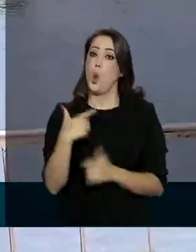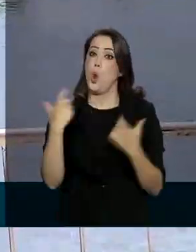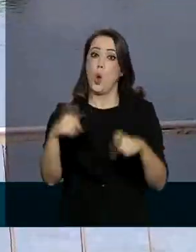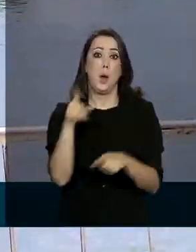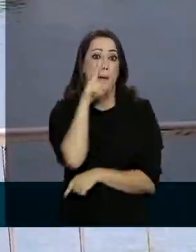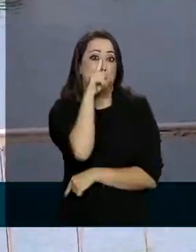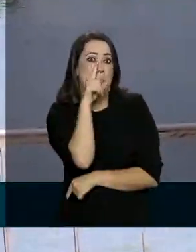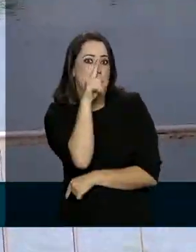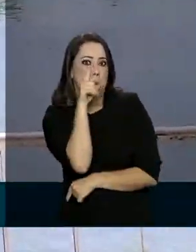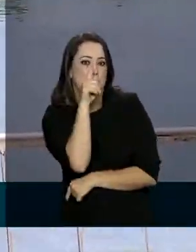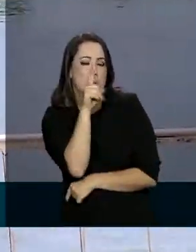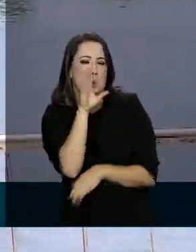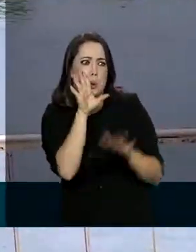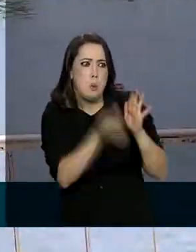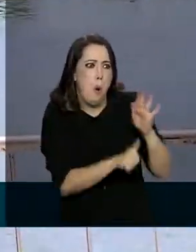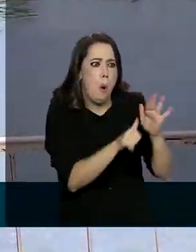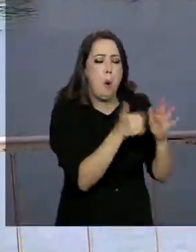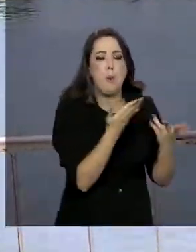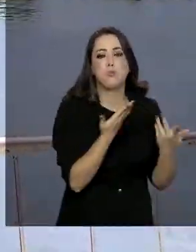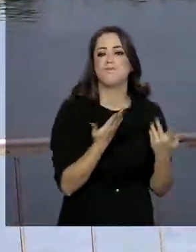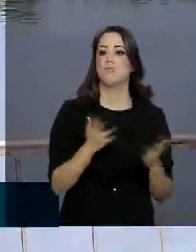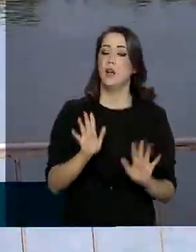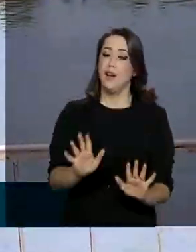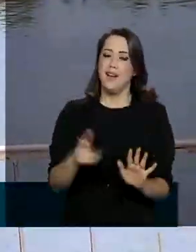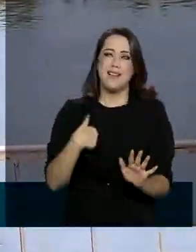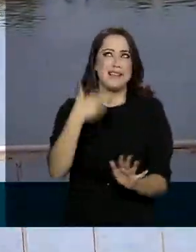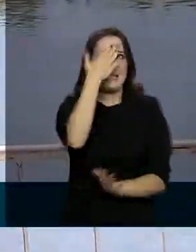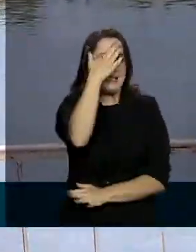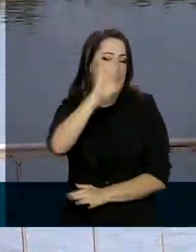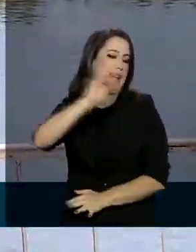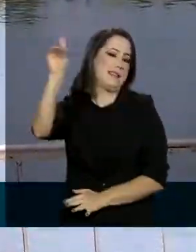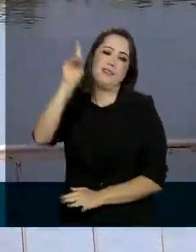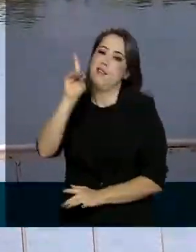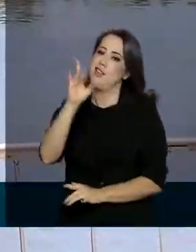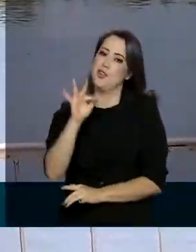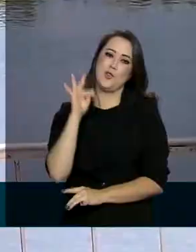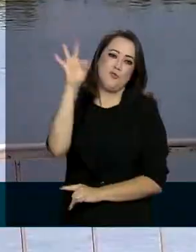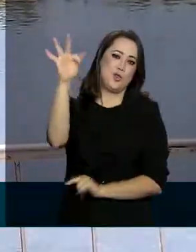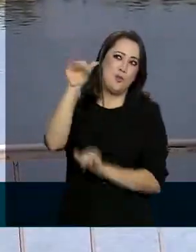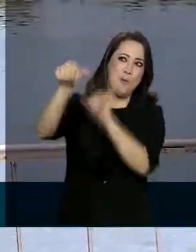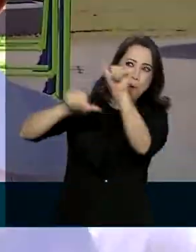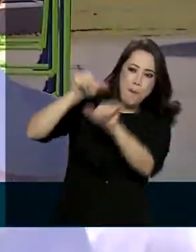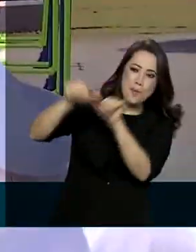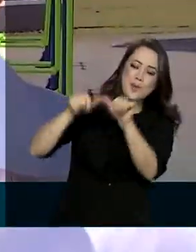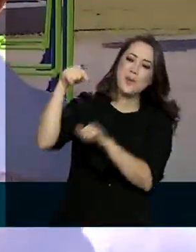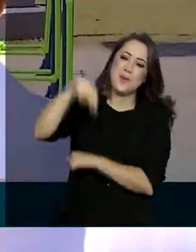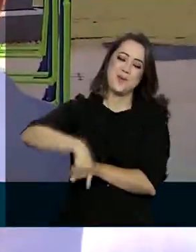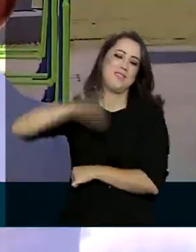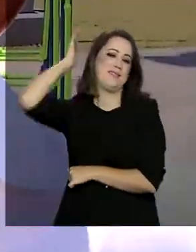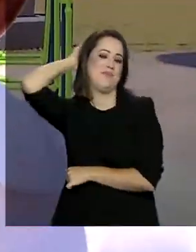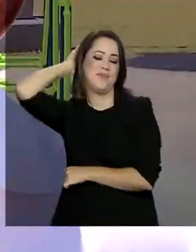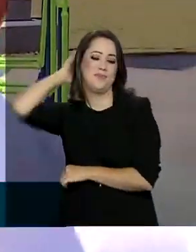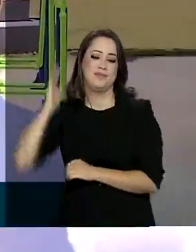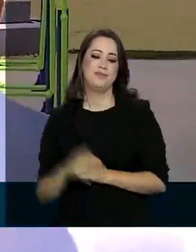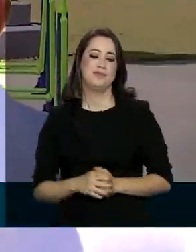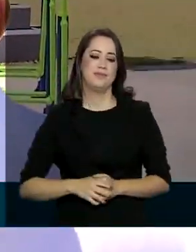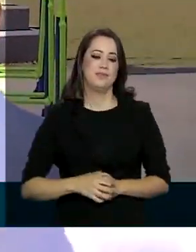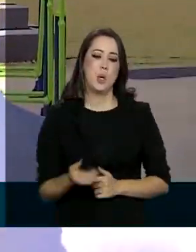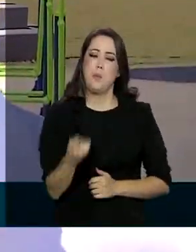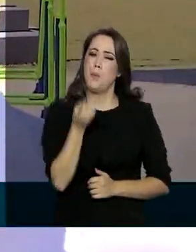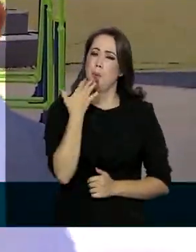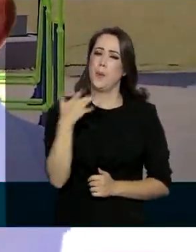perigosa. E graças a Deus, agora nós temos um outro futuro para cá, o nosso Pará. Em benefício de saúde,